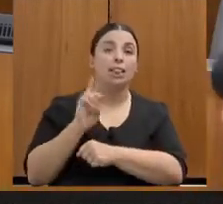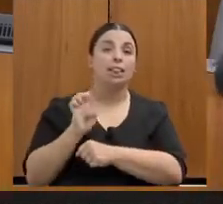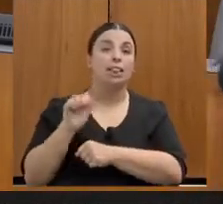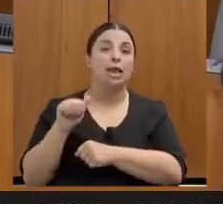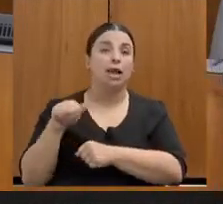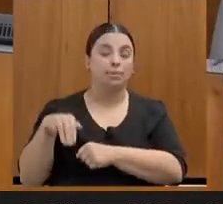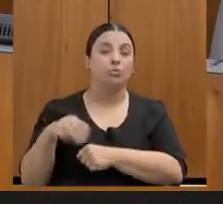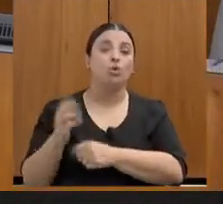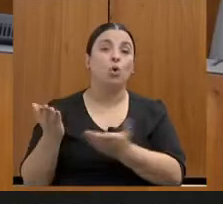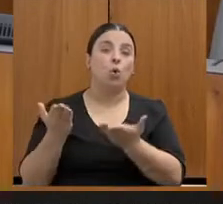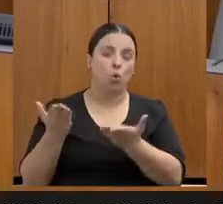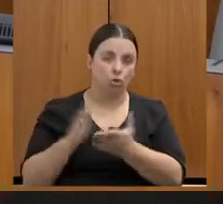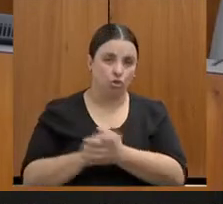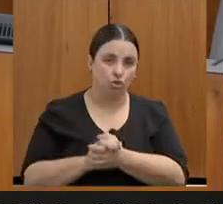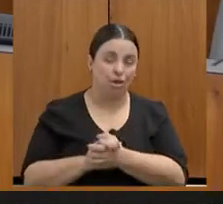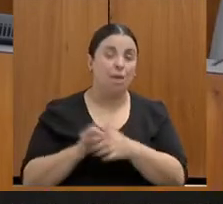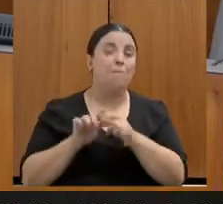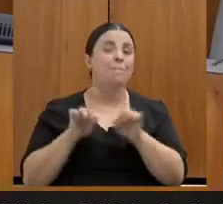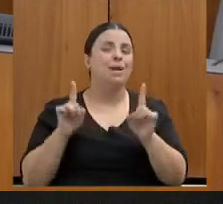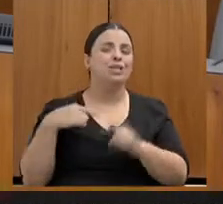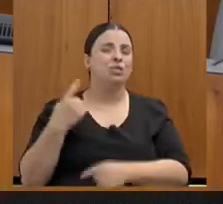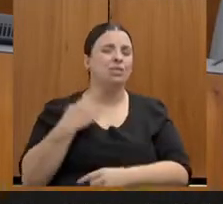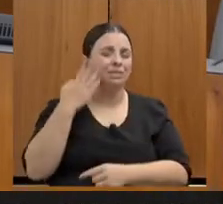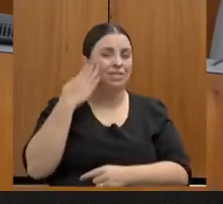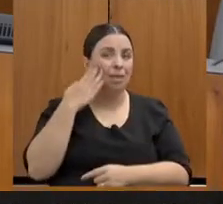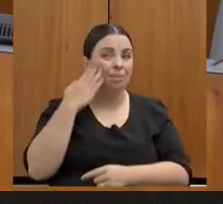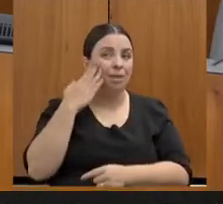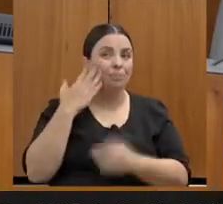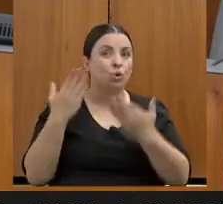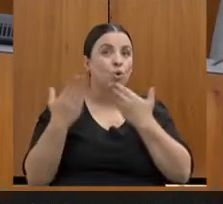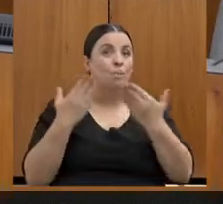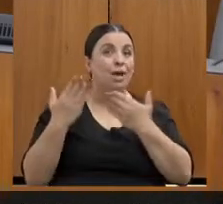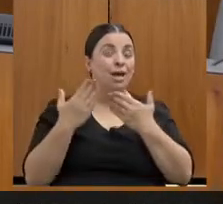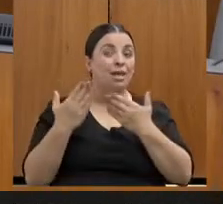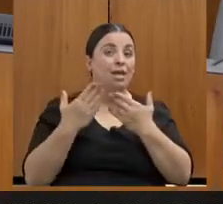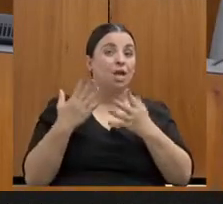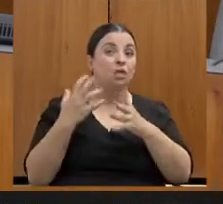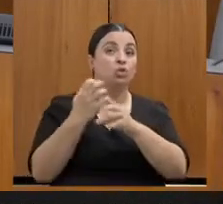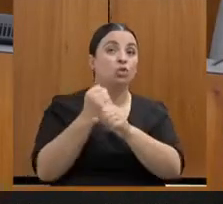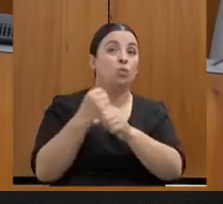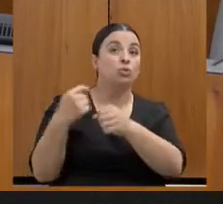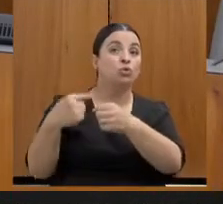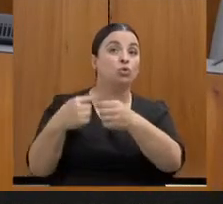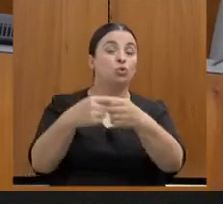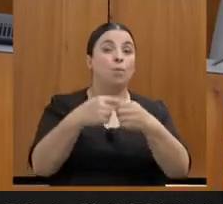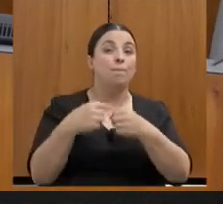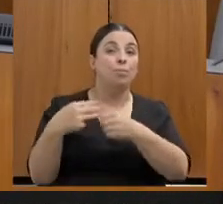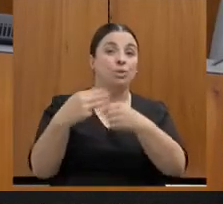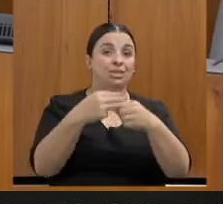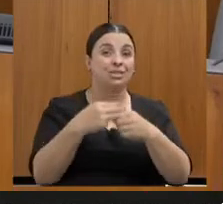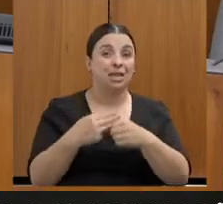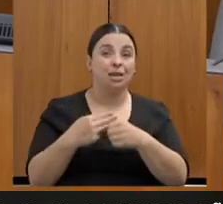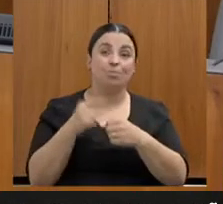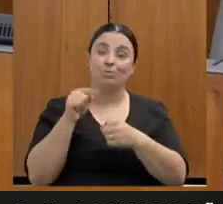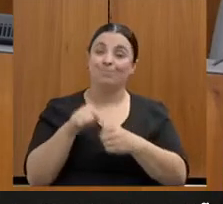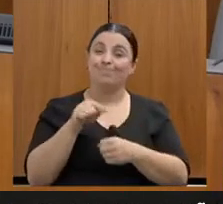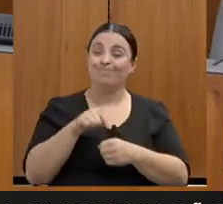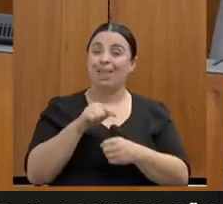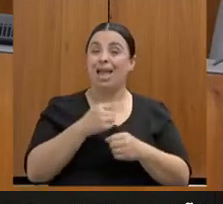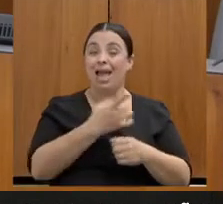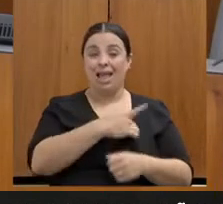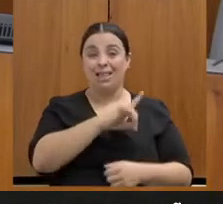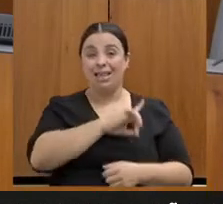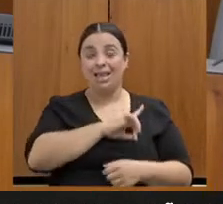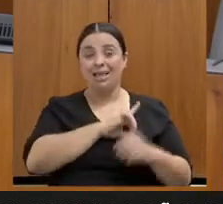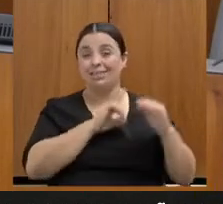que, em termos quantitativos de município, é muito inferior a expectativa que a população tem